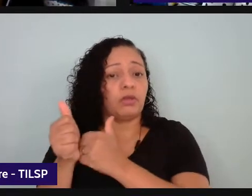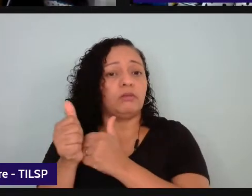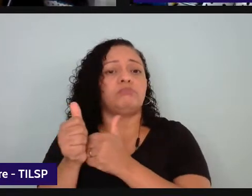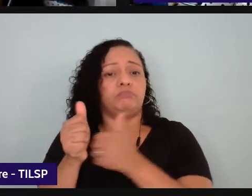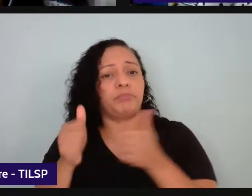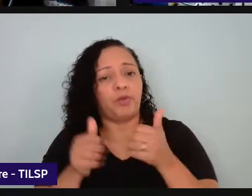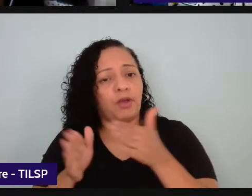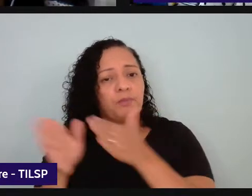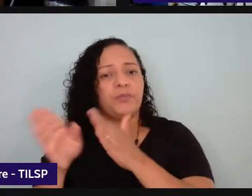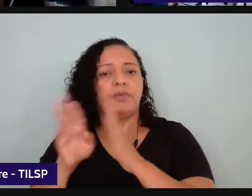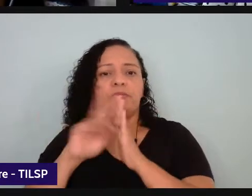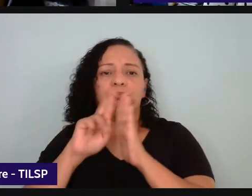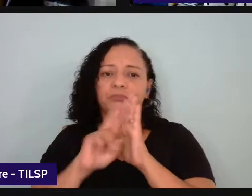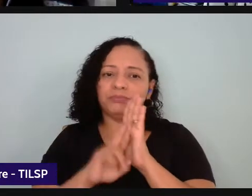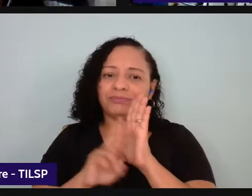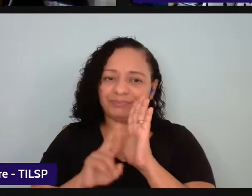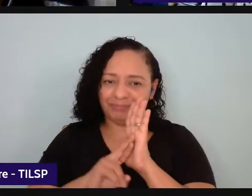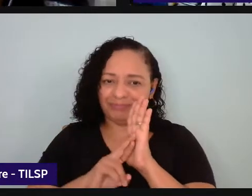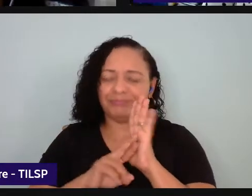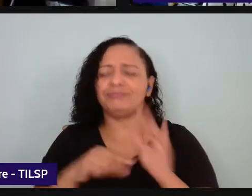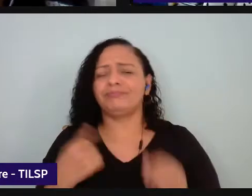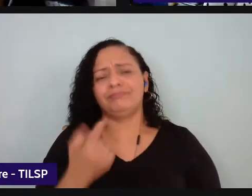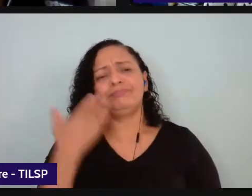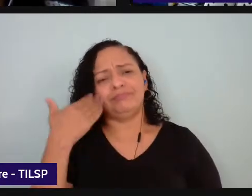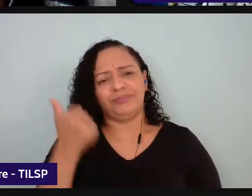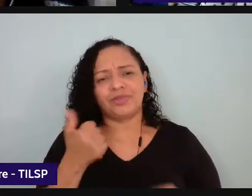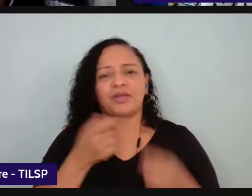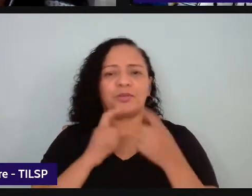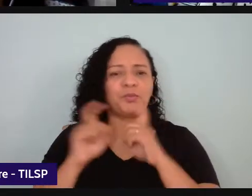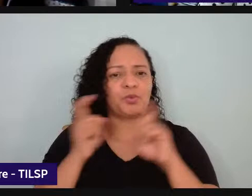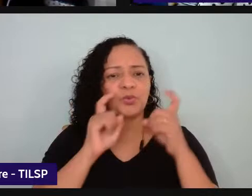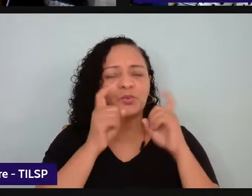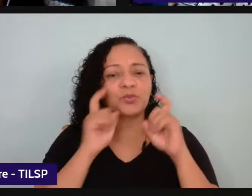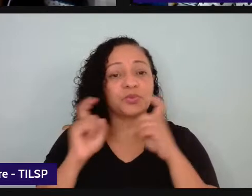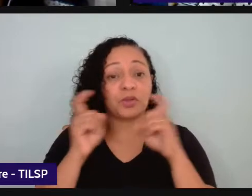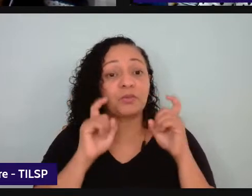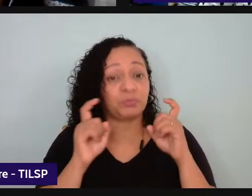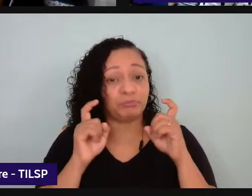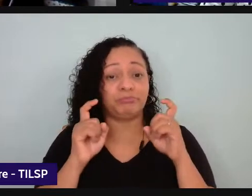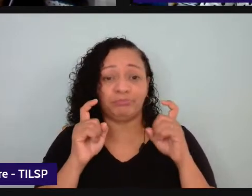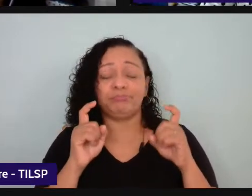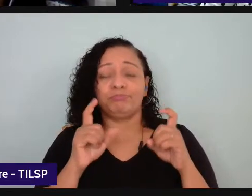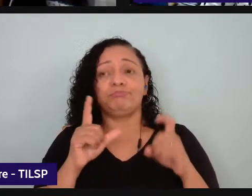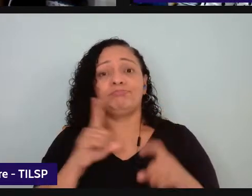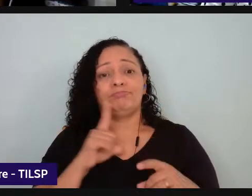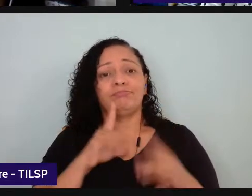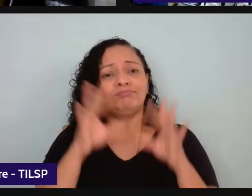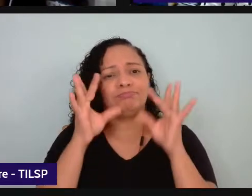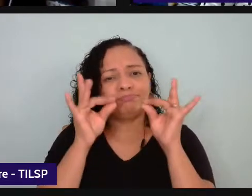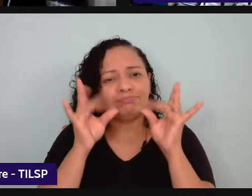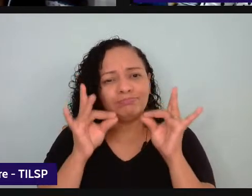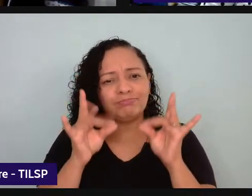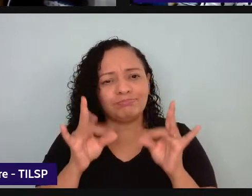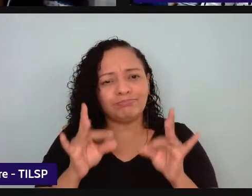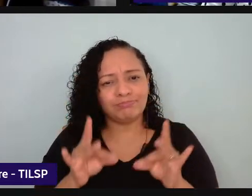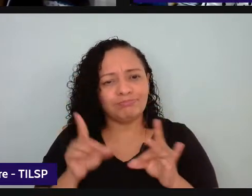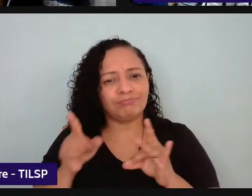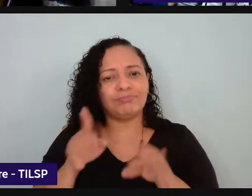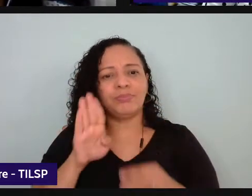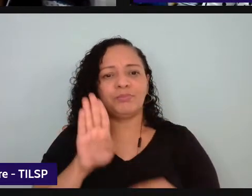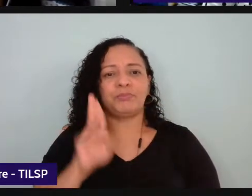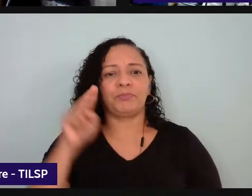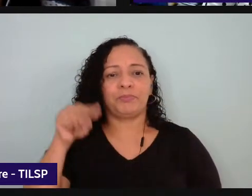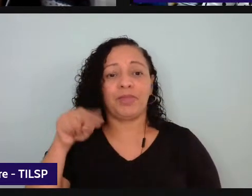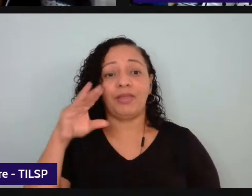essa questão das discussões dos pontos de atenção a essa questão mais prescritiva da BNCC mas a BNCC de